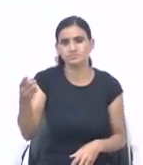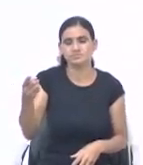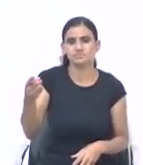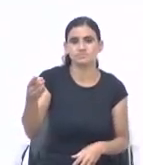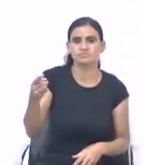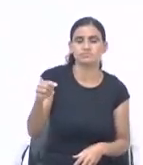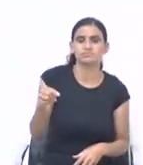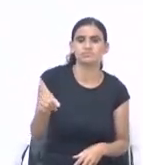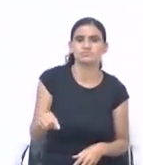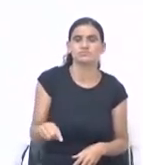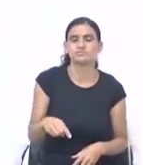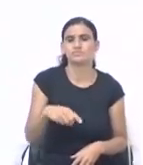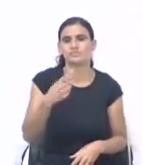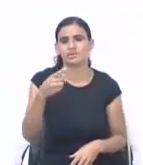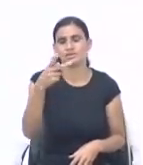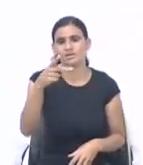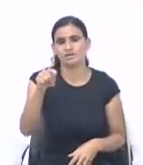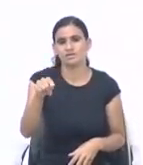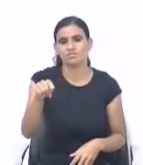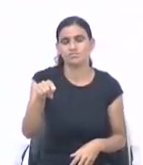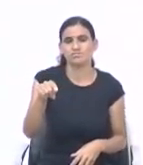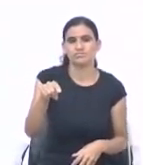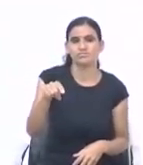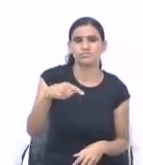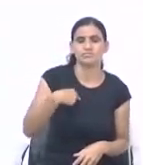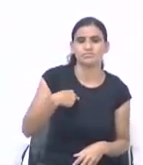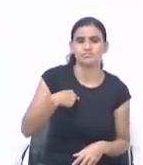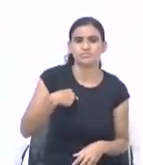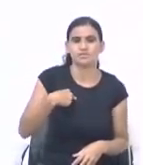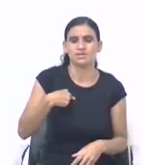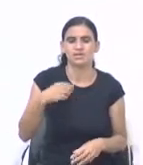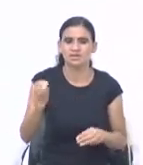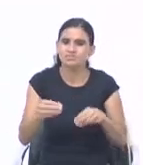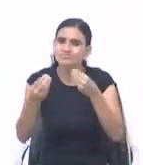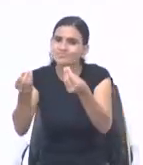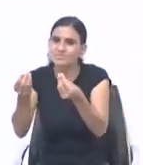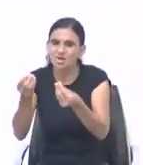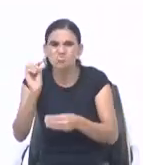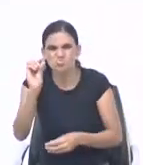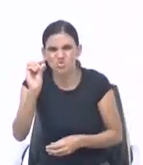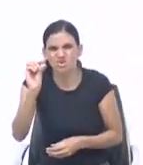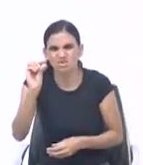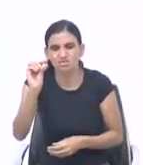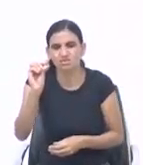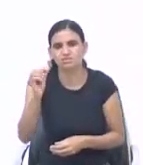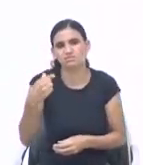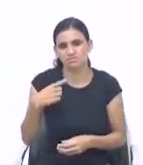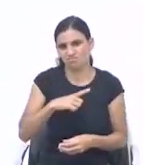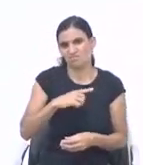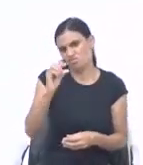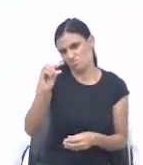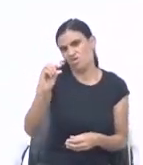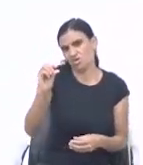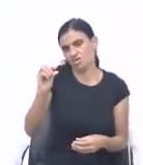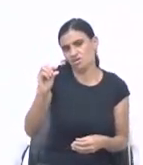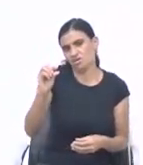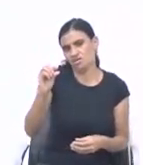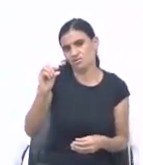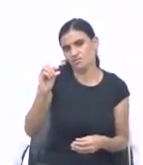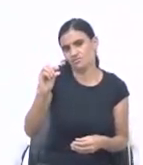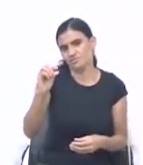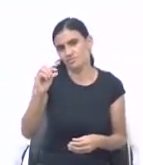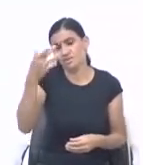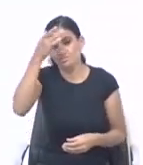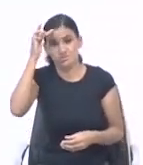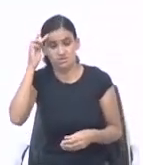em outra tradução, seria, aquele que semeia com escassez, com escassez colherá, mas aquele que semeia